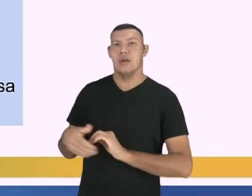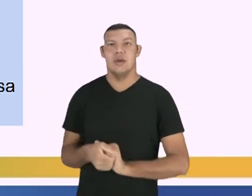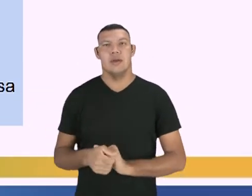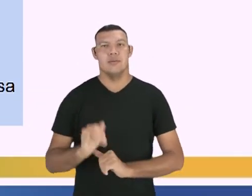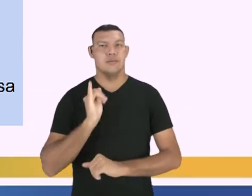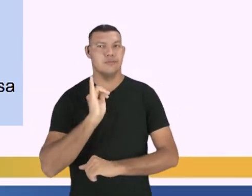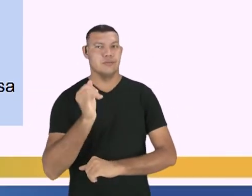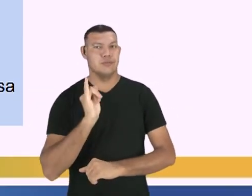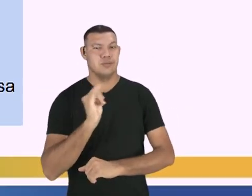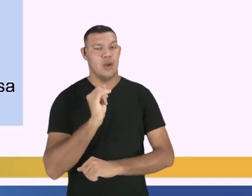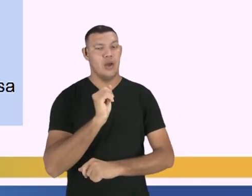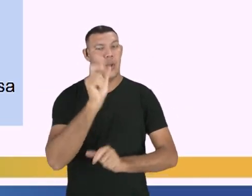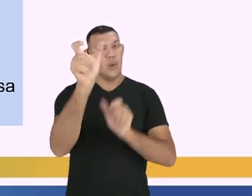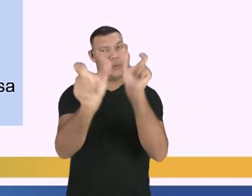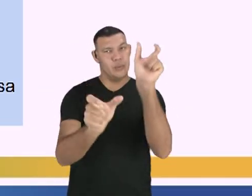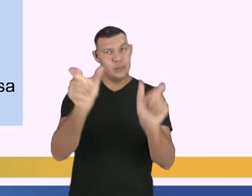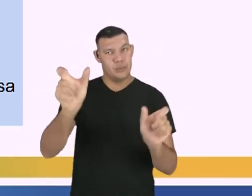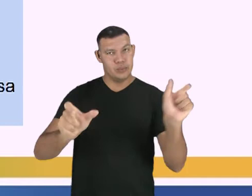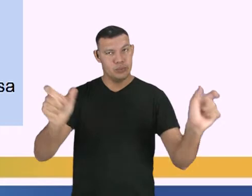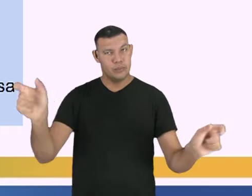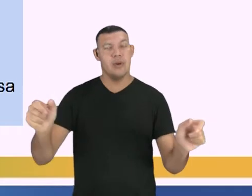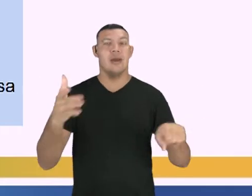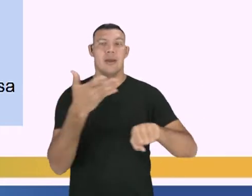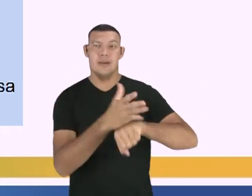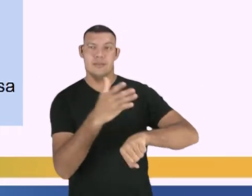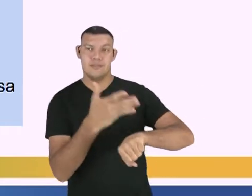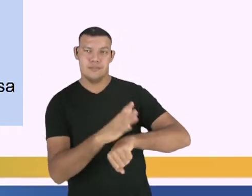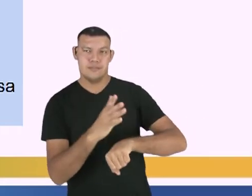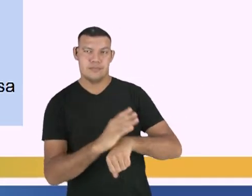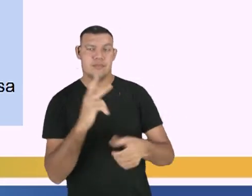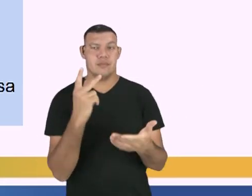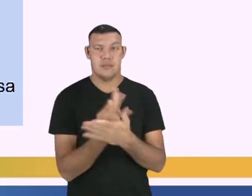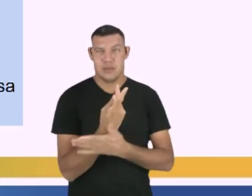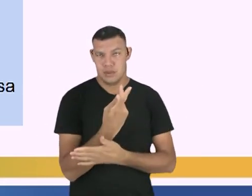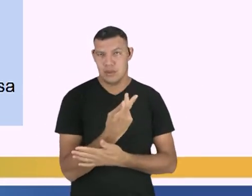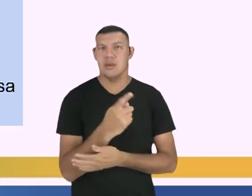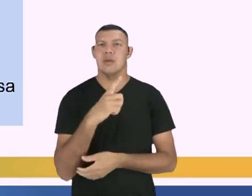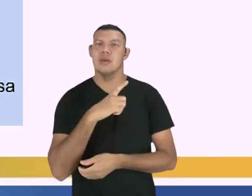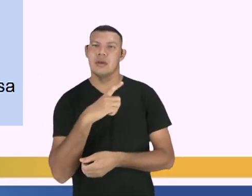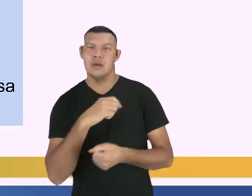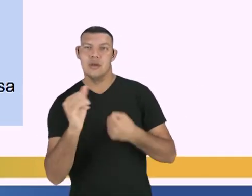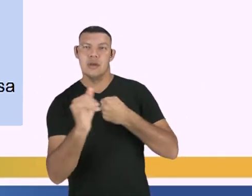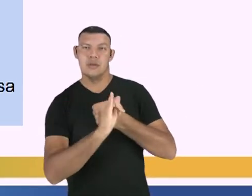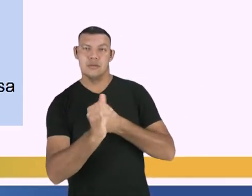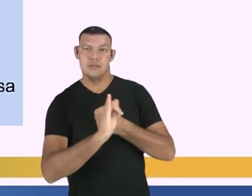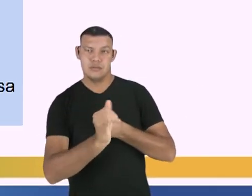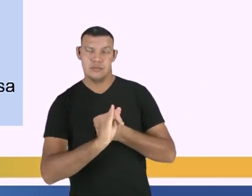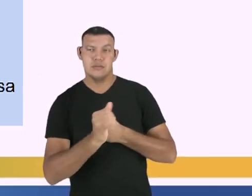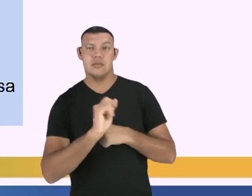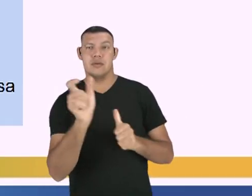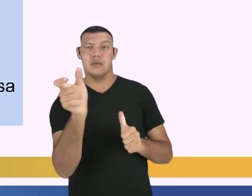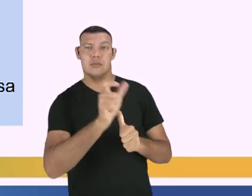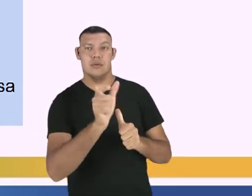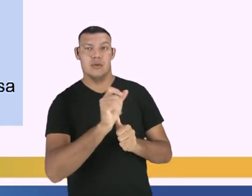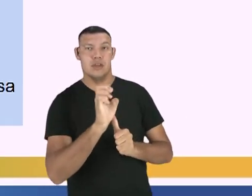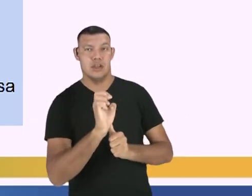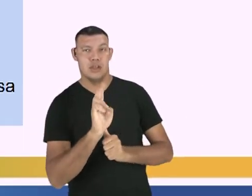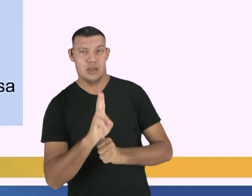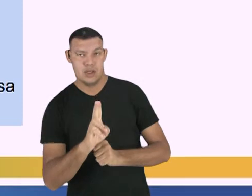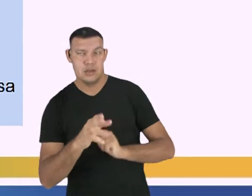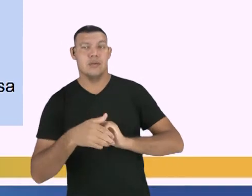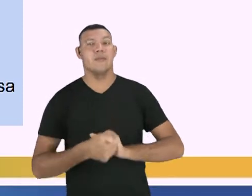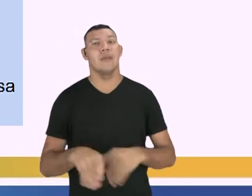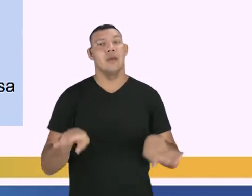que eu vou estar ali participando também, e aí eu tenho a crônica narrada em primeira pessoa. Também